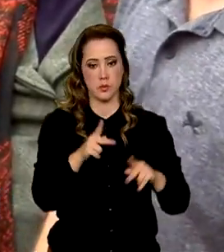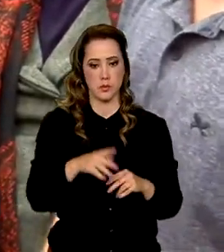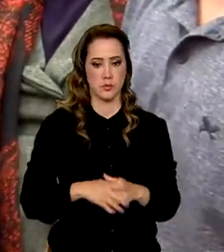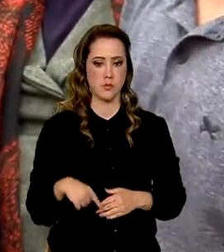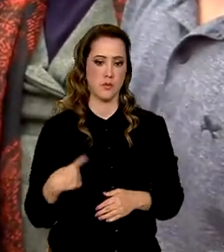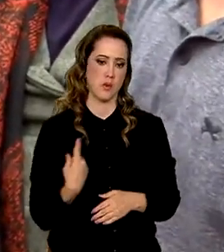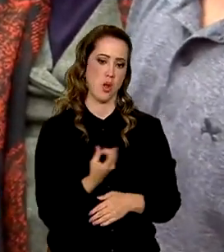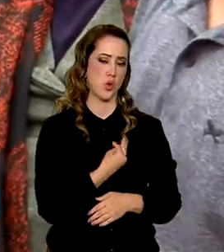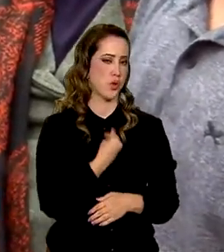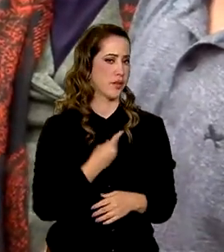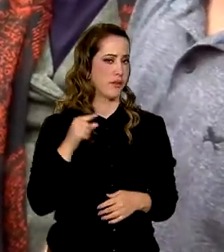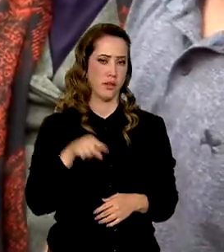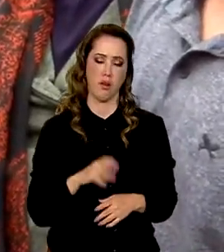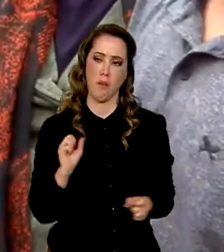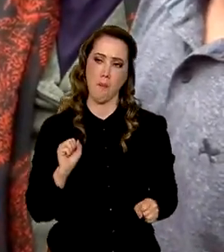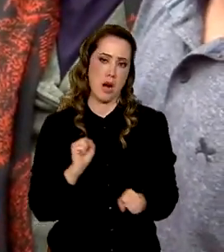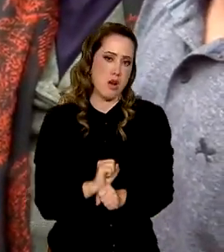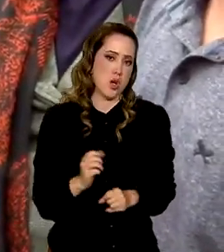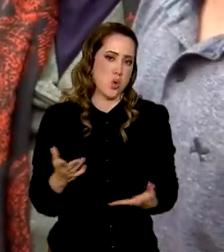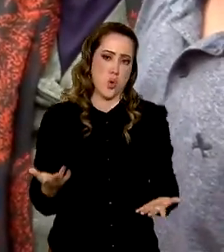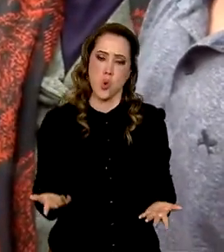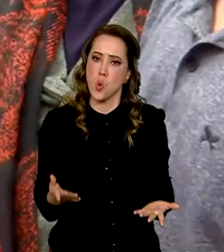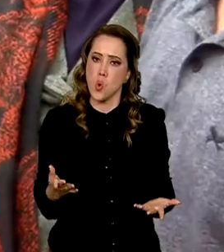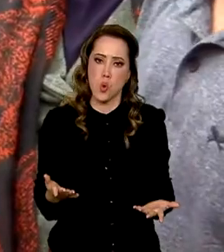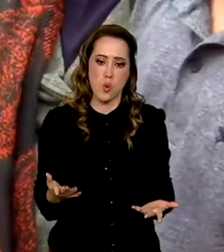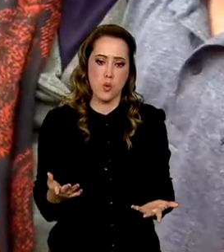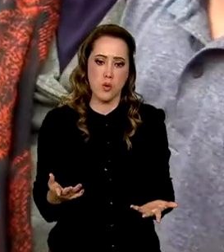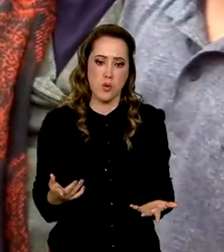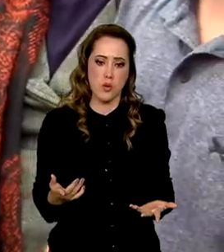parada aqui. A polícia parou com tudo.